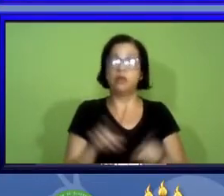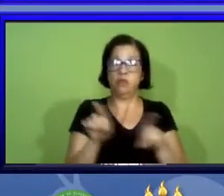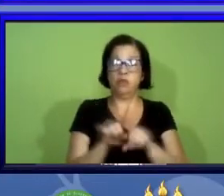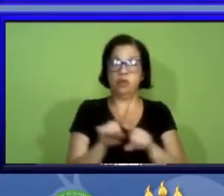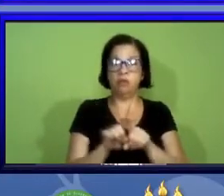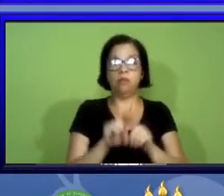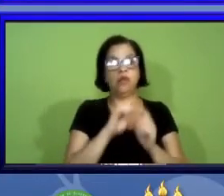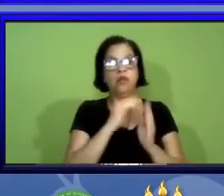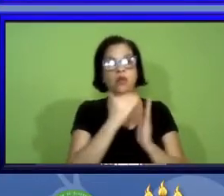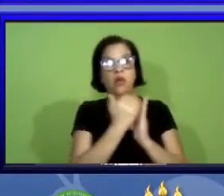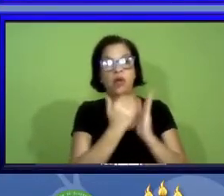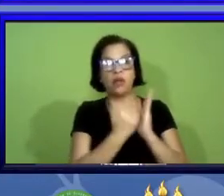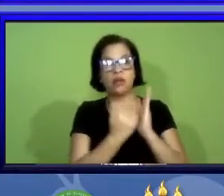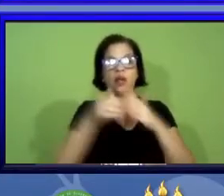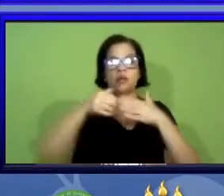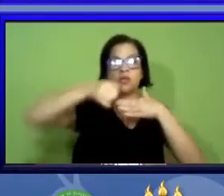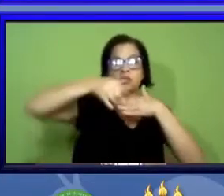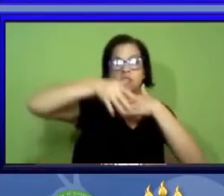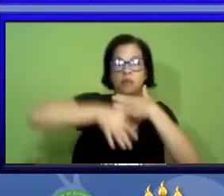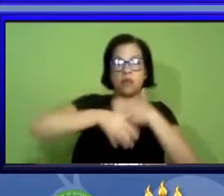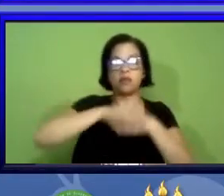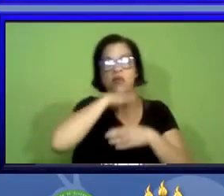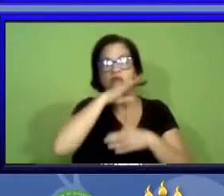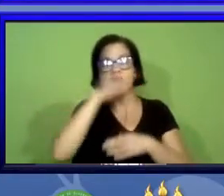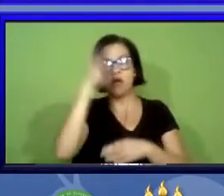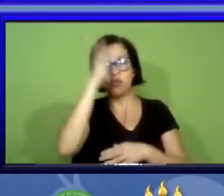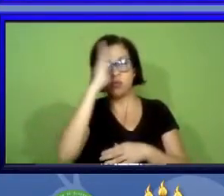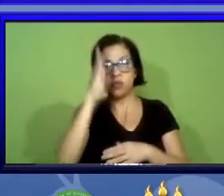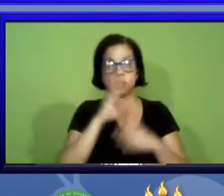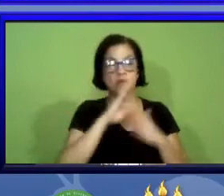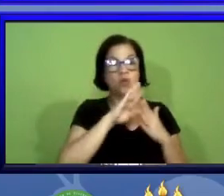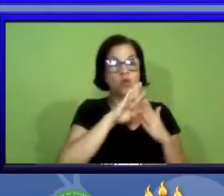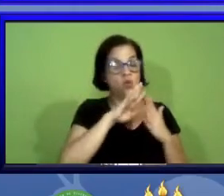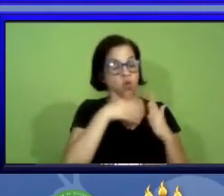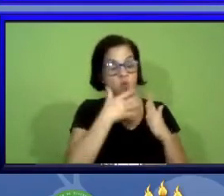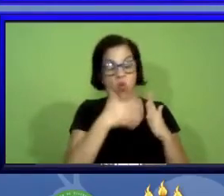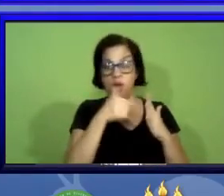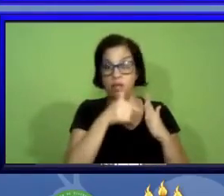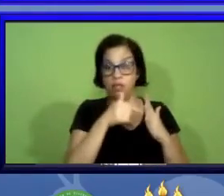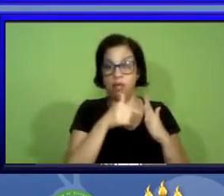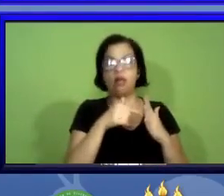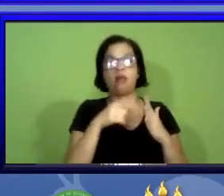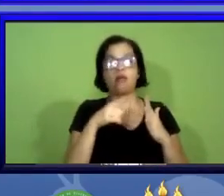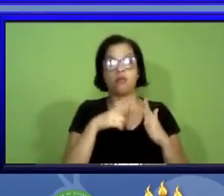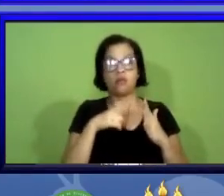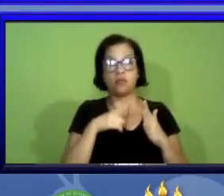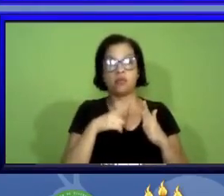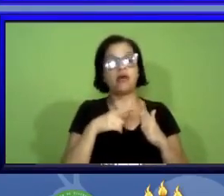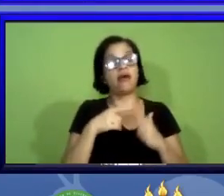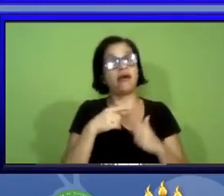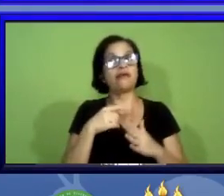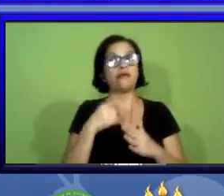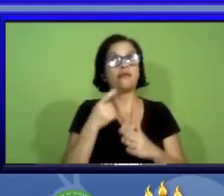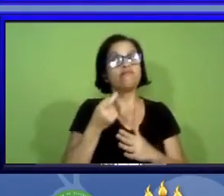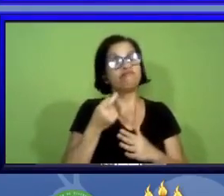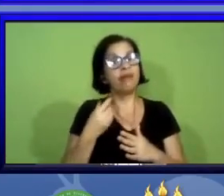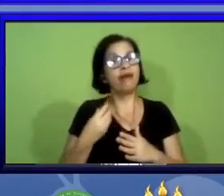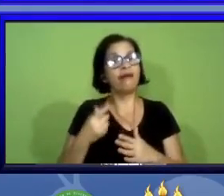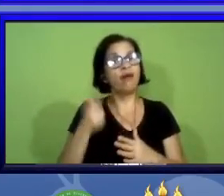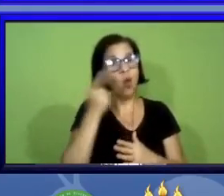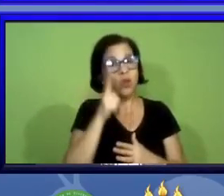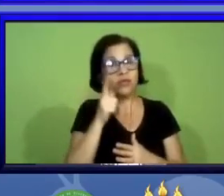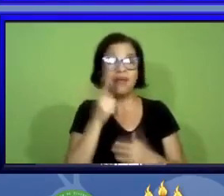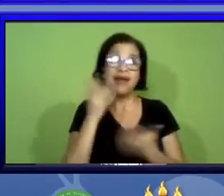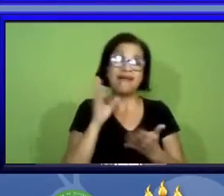o catálogo taxonômico da fauna do Brasil que o catálogo vem sobrevivendo não possui